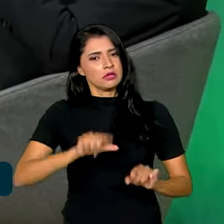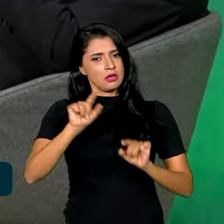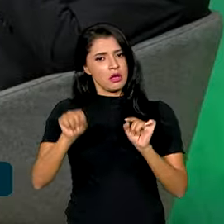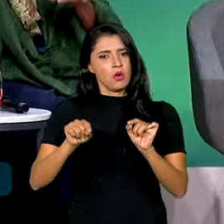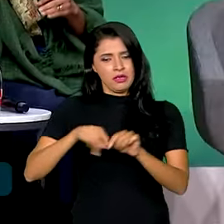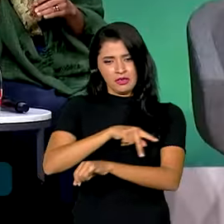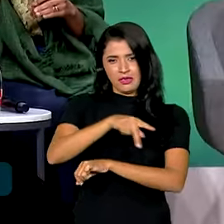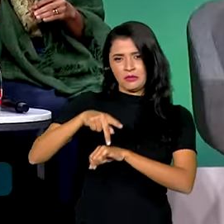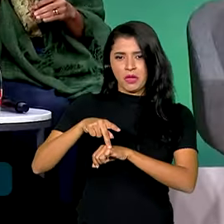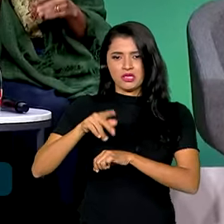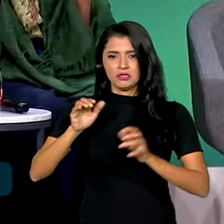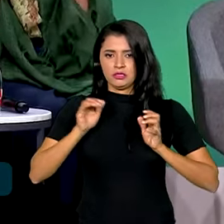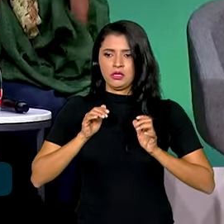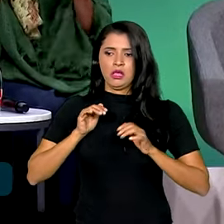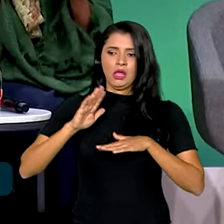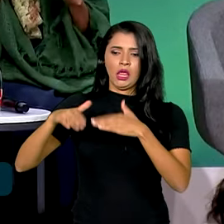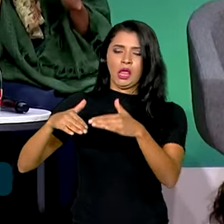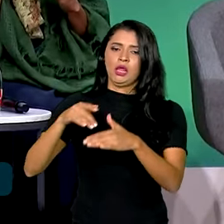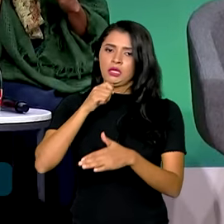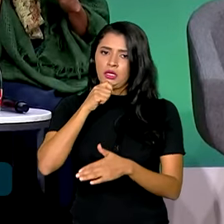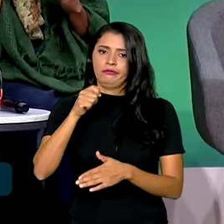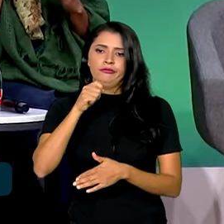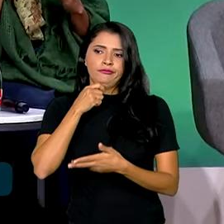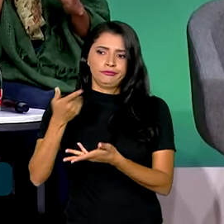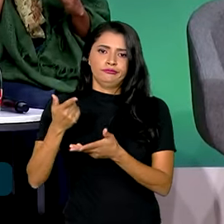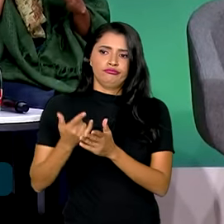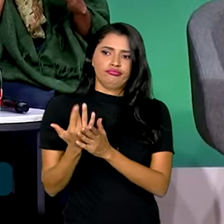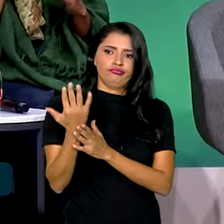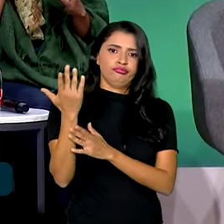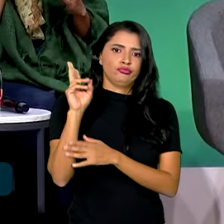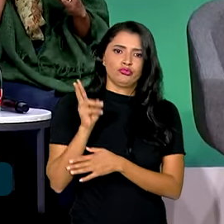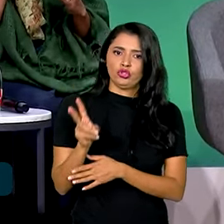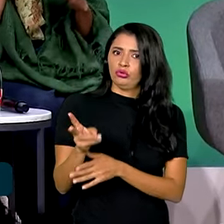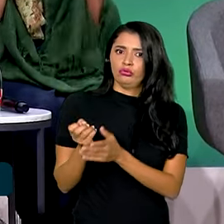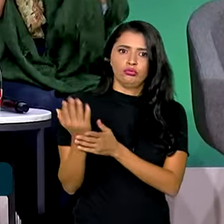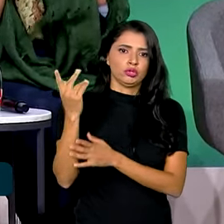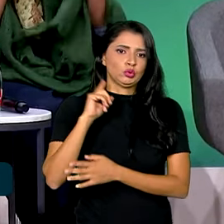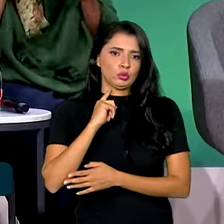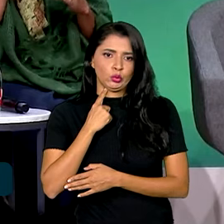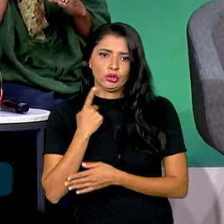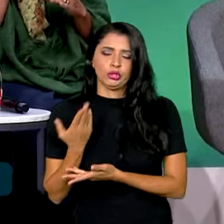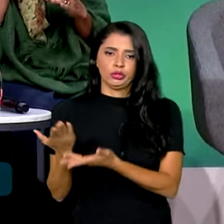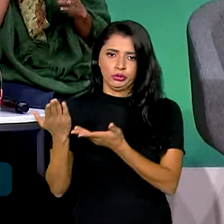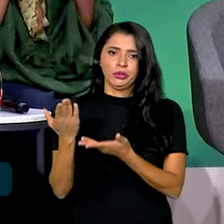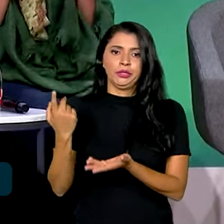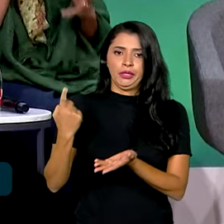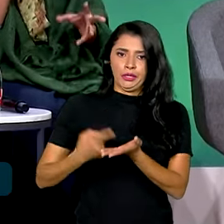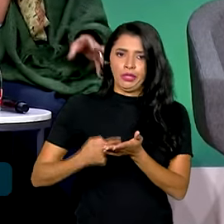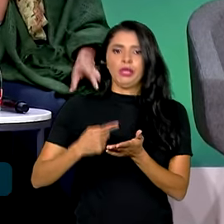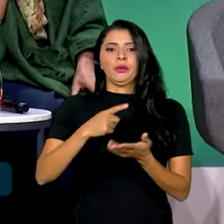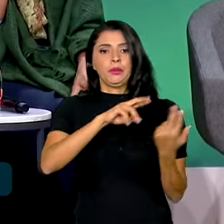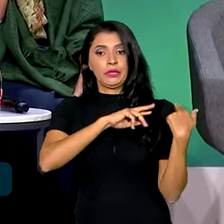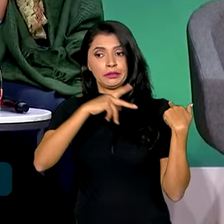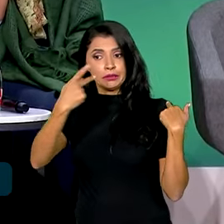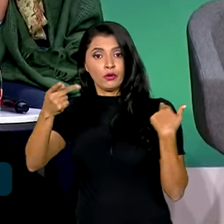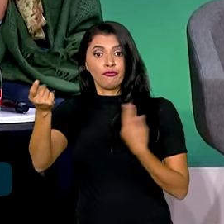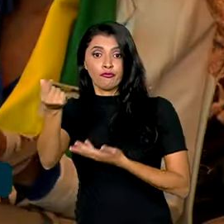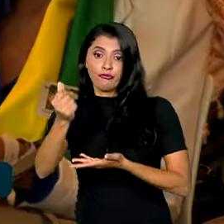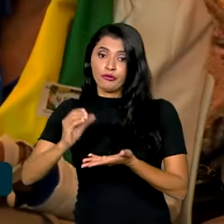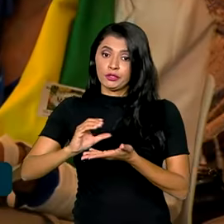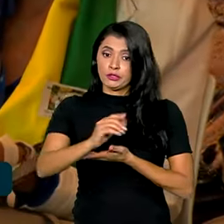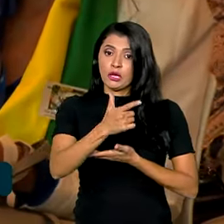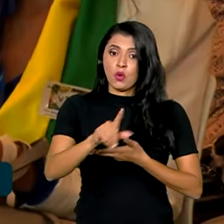desenvolvidos estão falhando na redução da emissão de gases poluentes e no cumprimento de obrigações financeiras